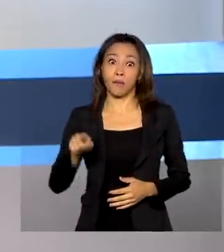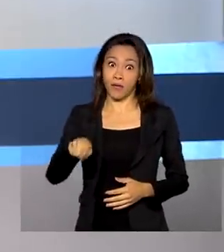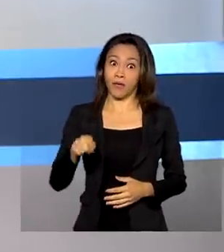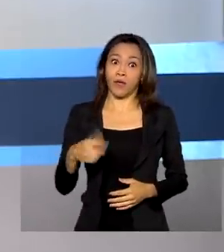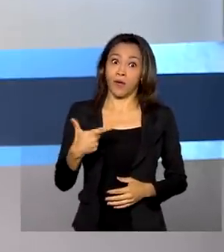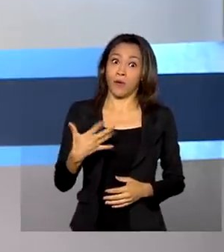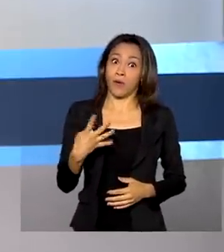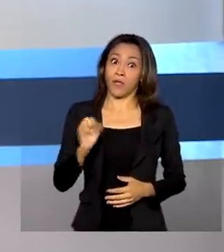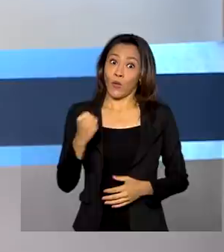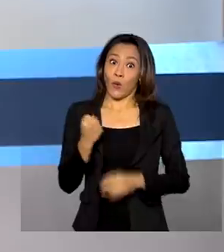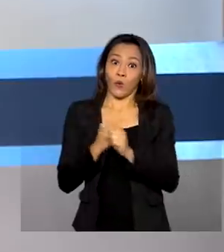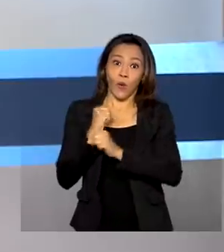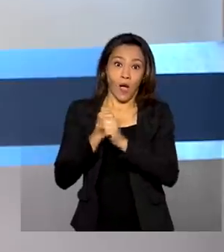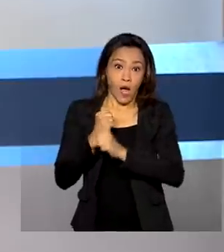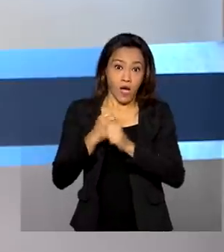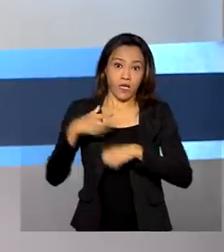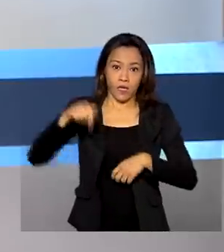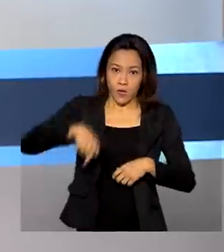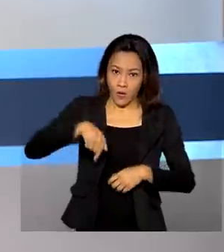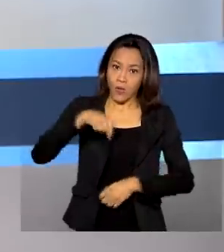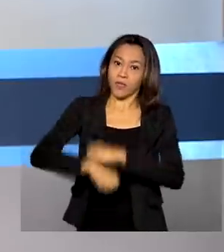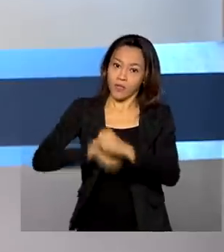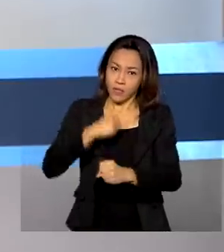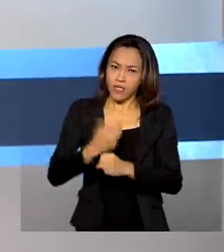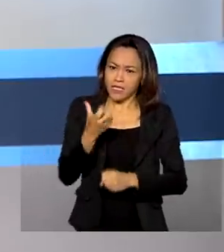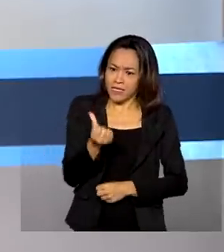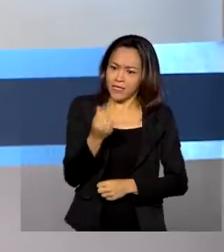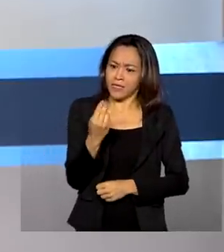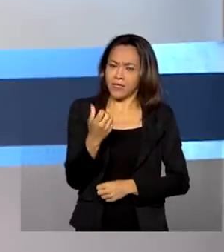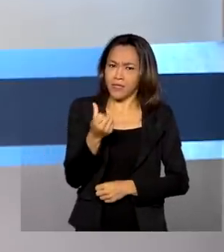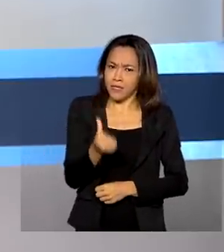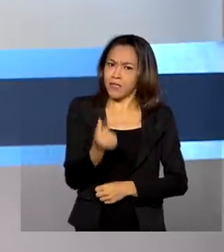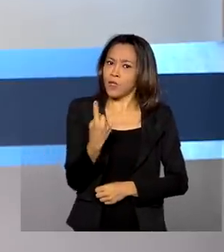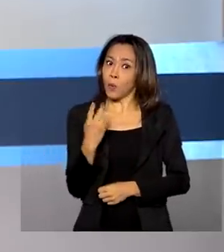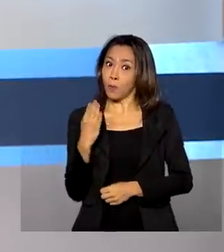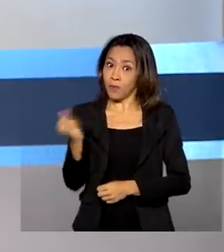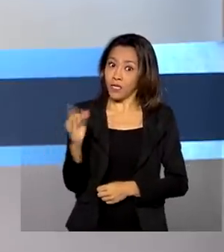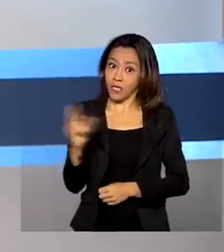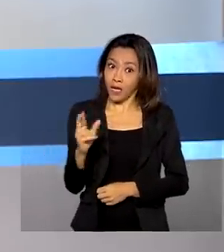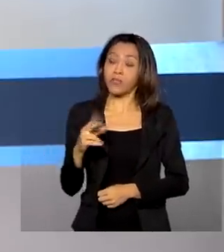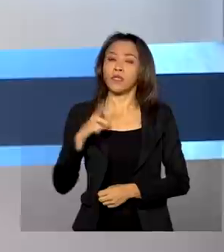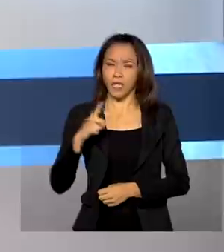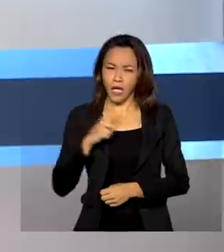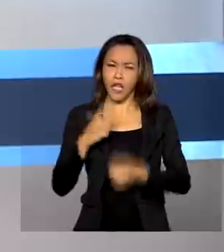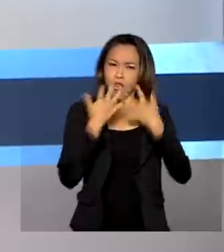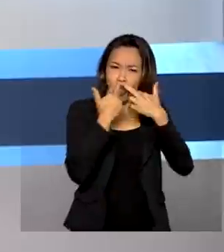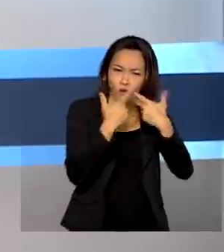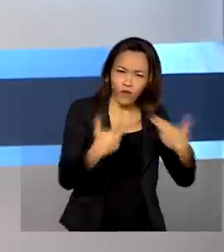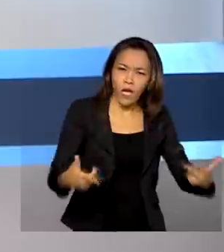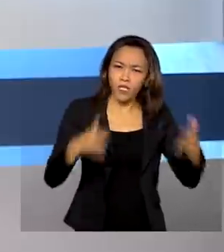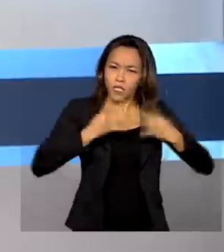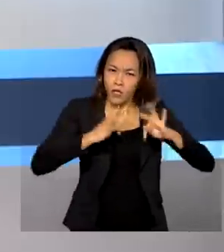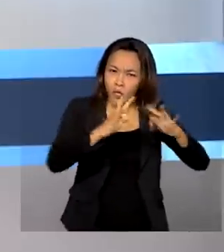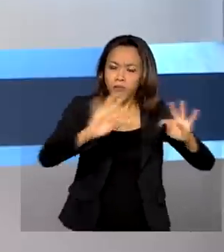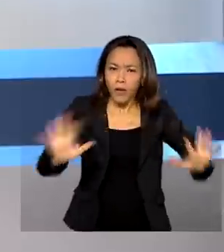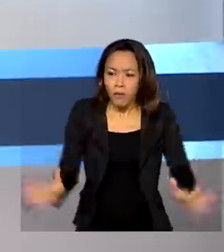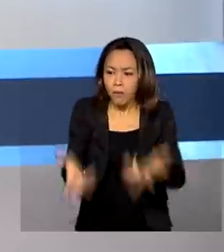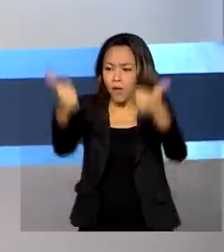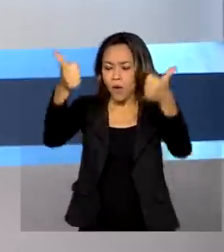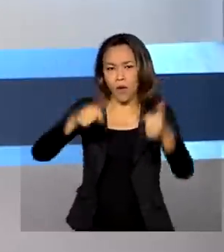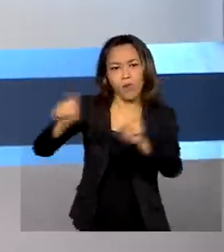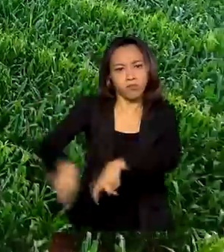social de mais de 61 bilhões de reais. A empresa investe em inovações para reduzir o custo e aumentar a produção.